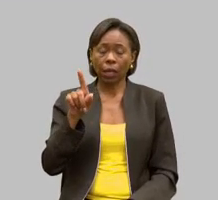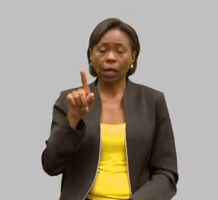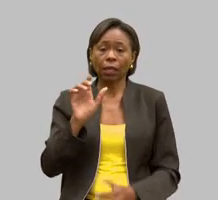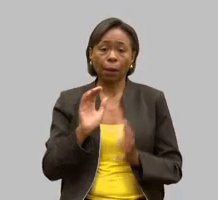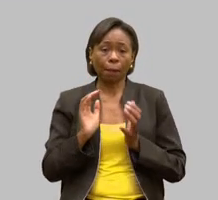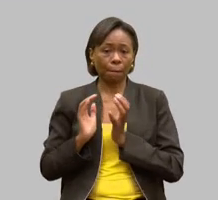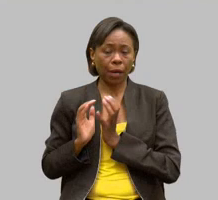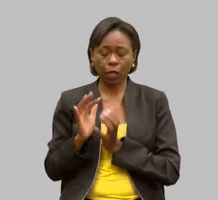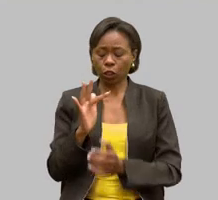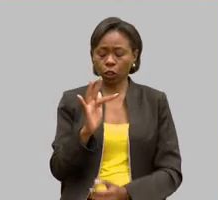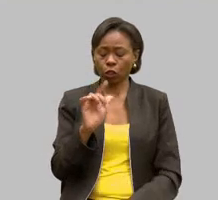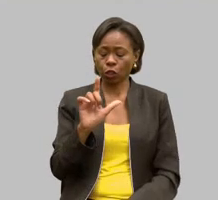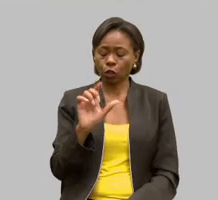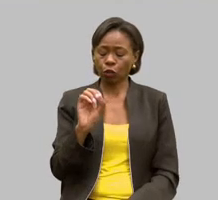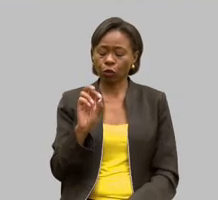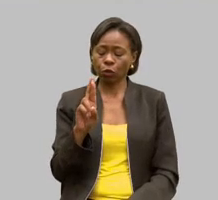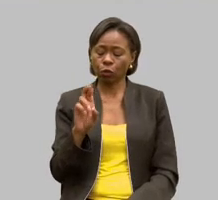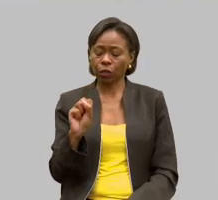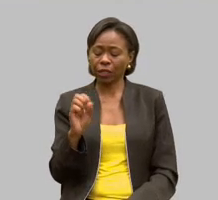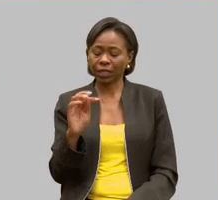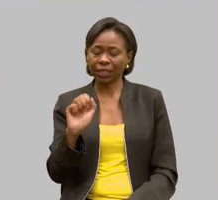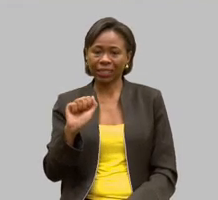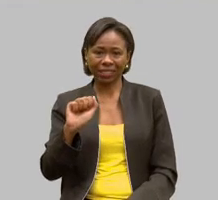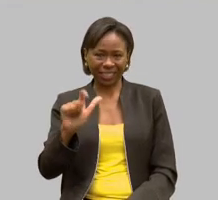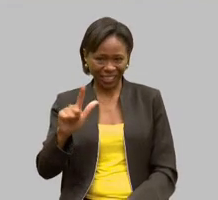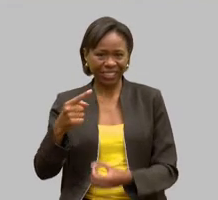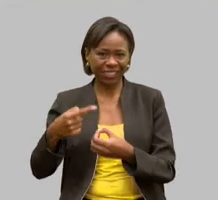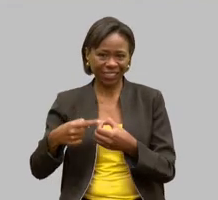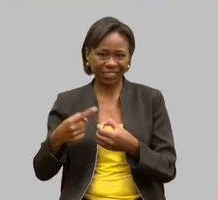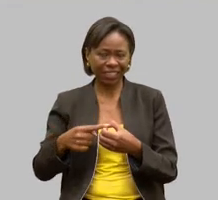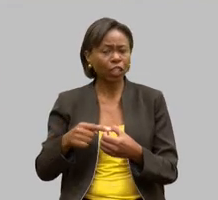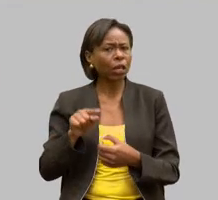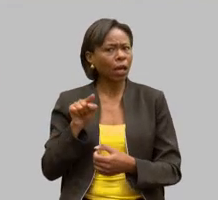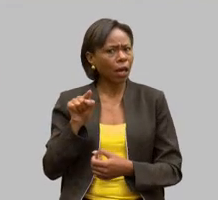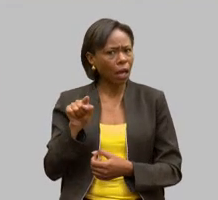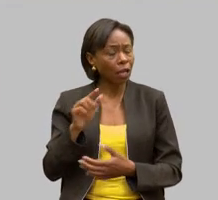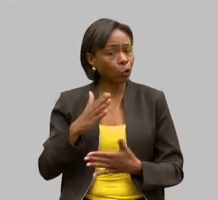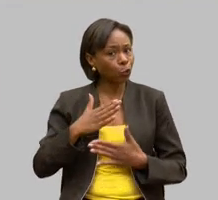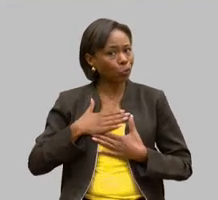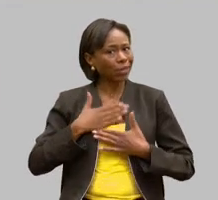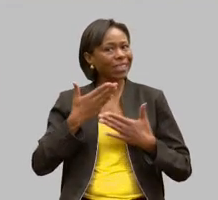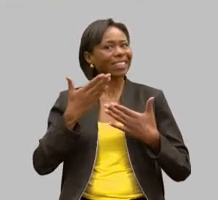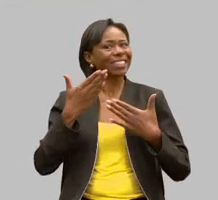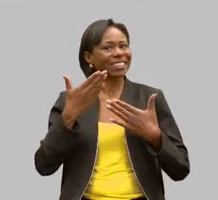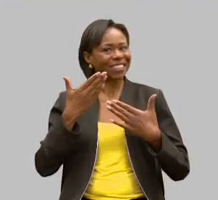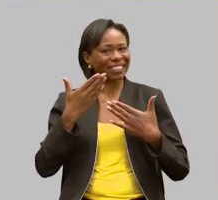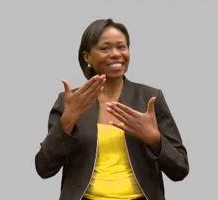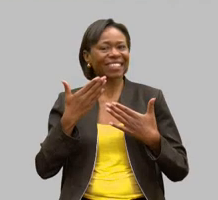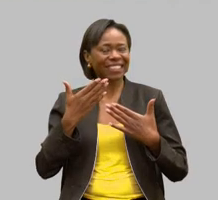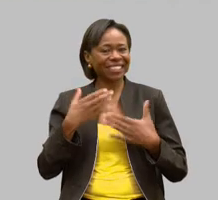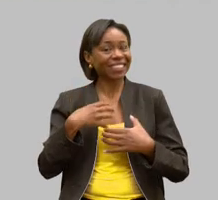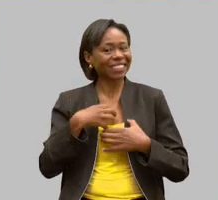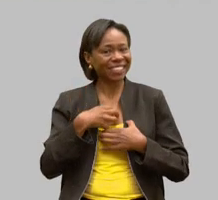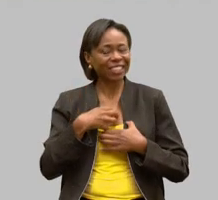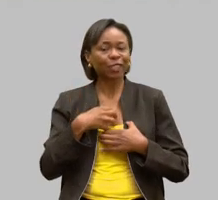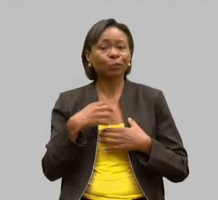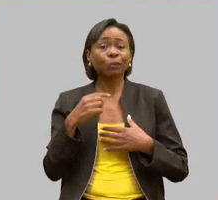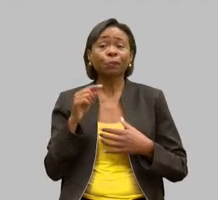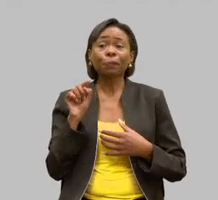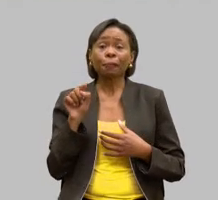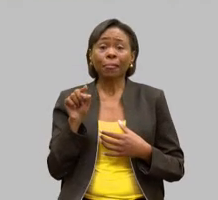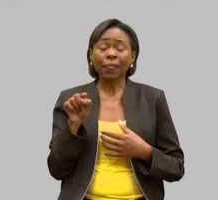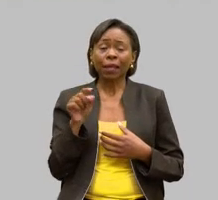representando aí Glaucia Aparecida Costa. O Alisson era aquela grata surpresa que todos nós temos, e agora há pouco o presidente quer levá-lo